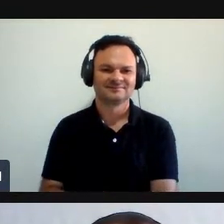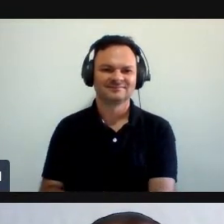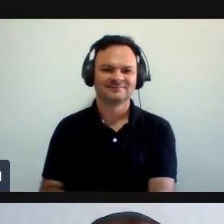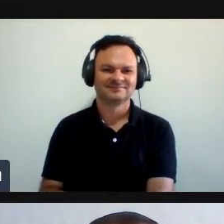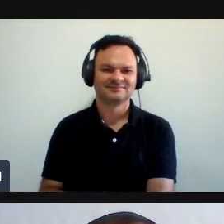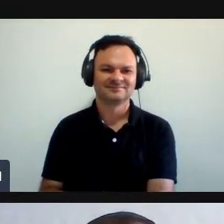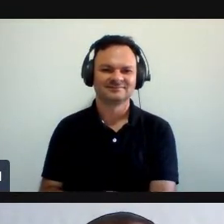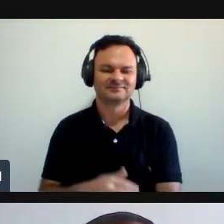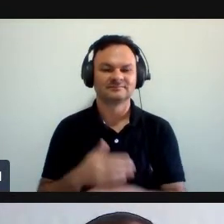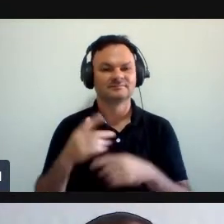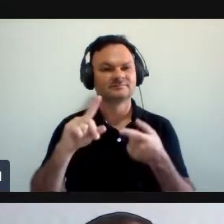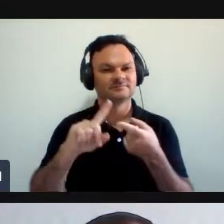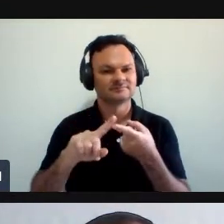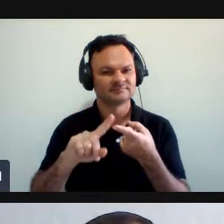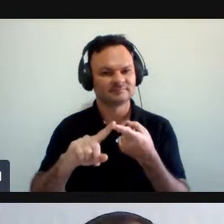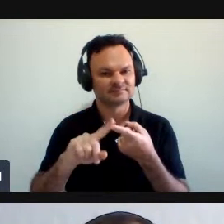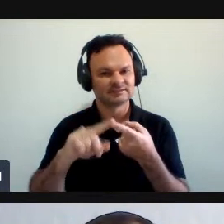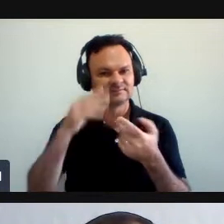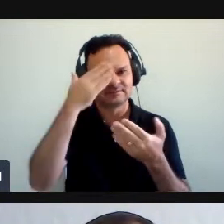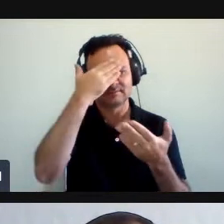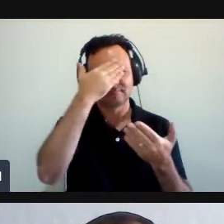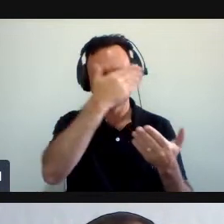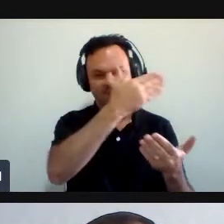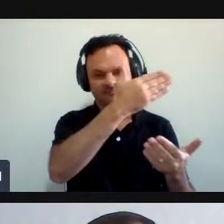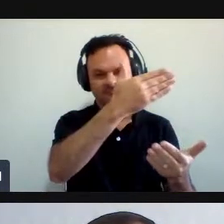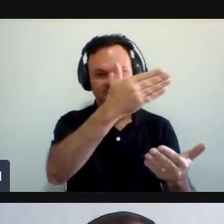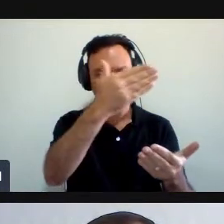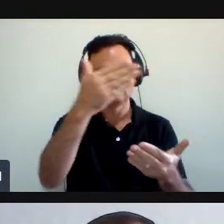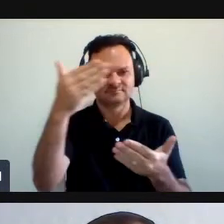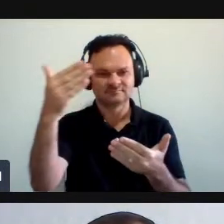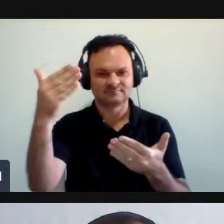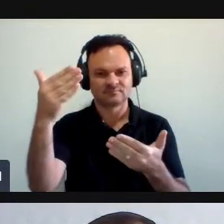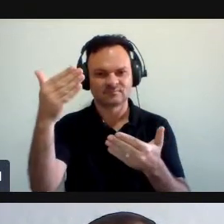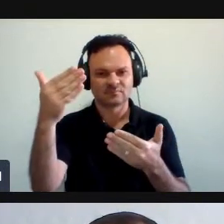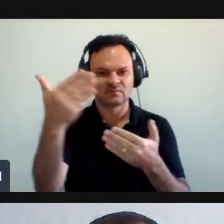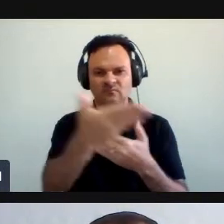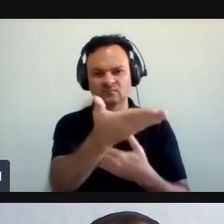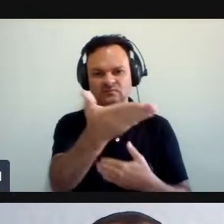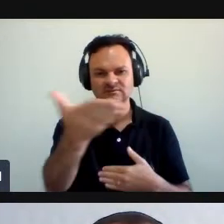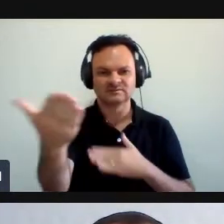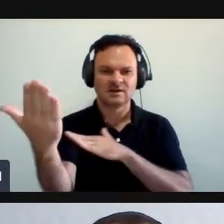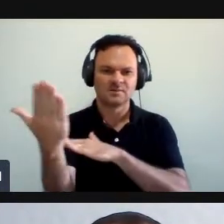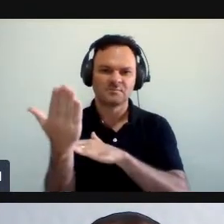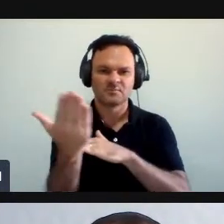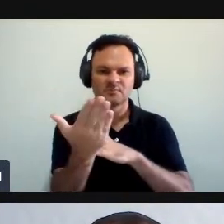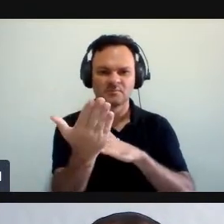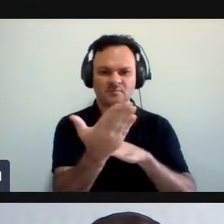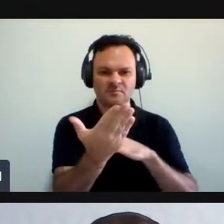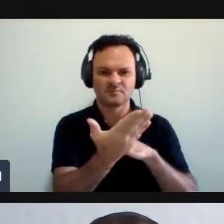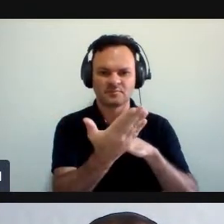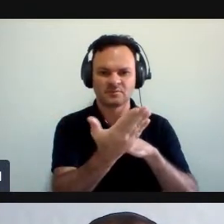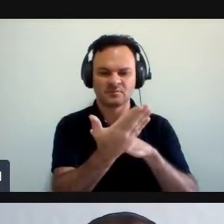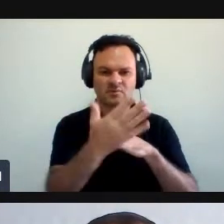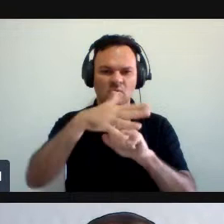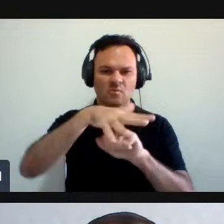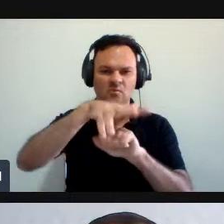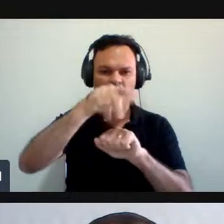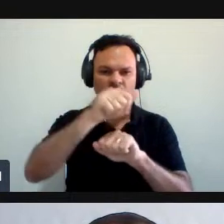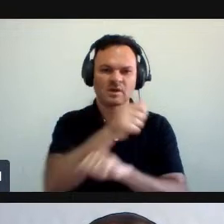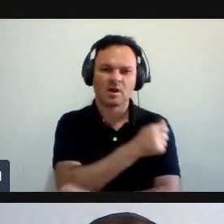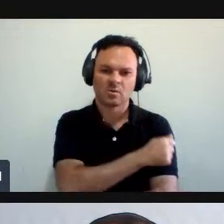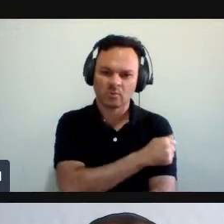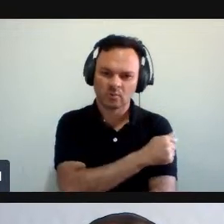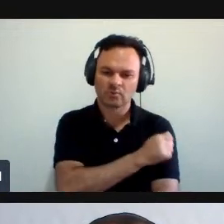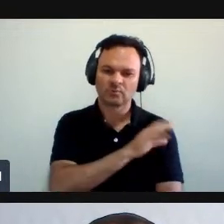Gostaríamos também de agradecer o apoio de todos que fazem a comunidade UFAP. Alunos,